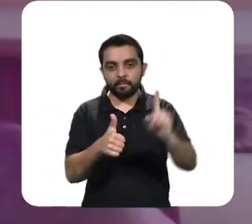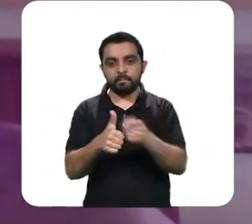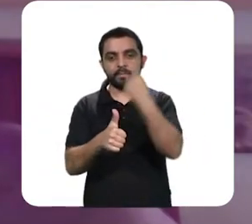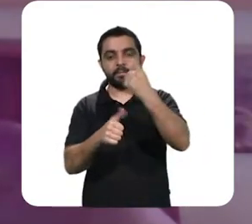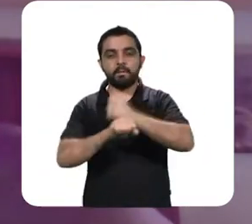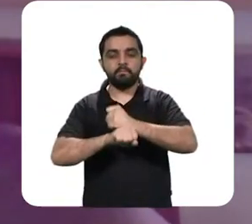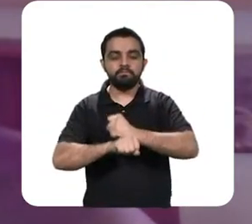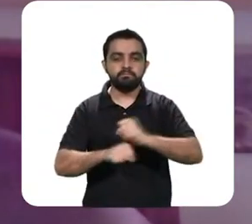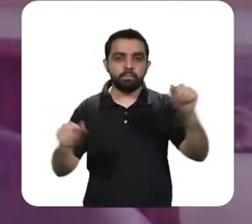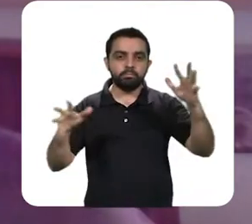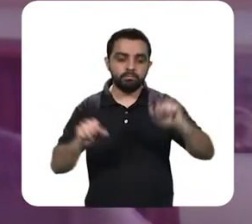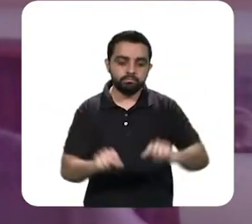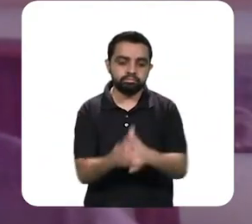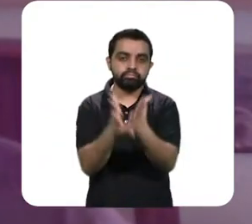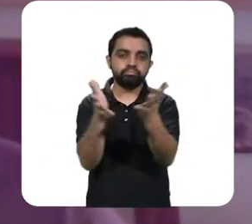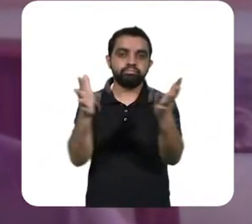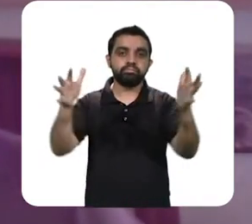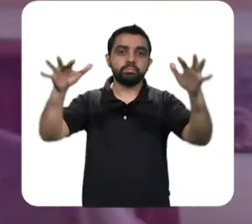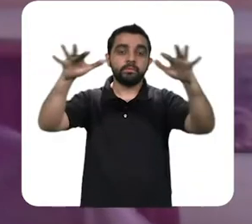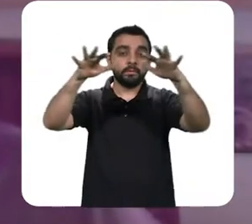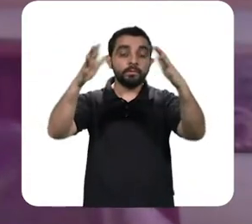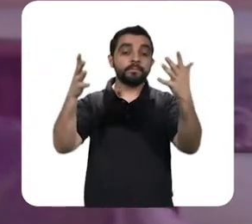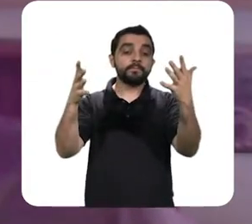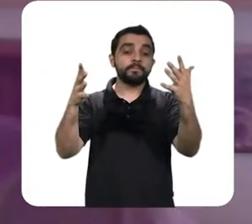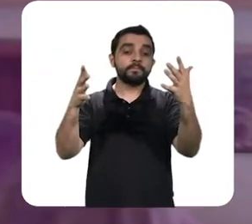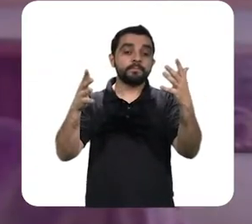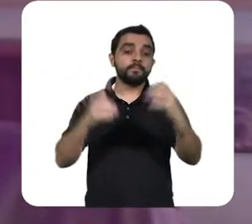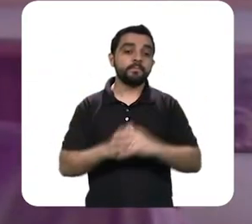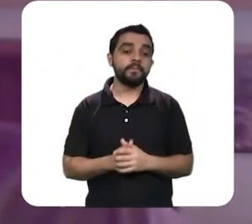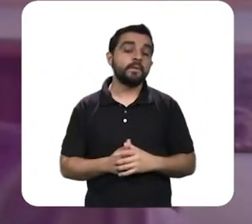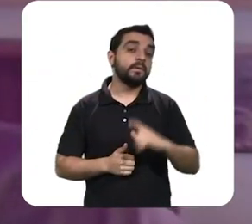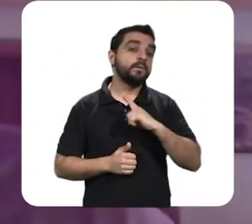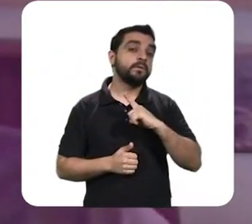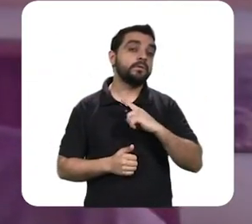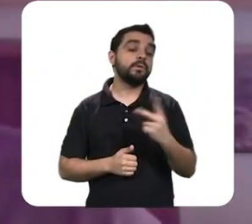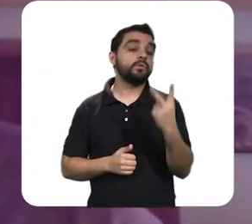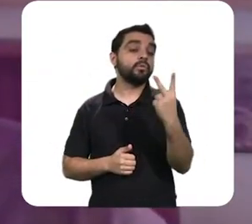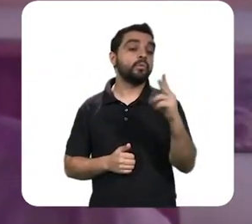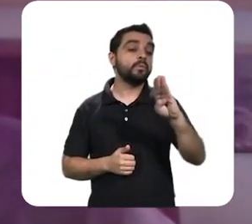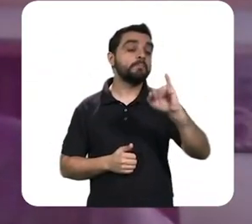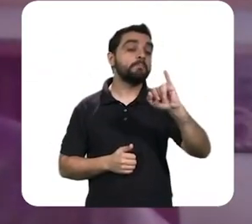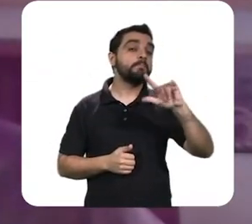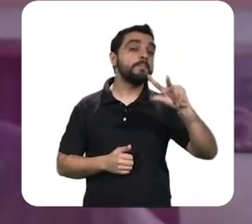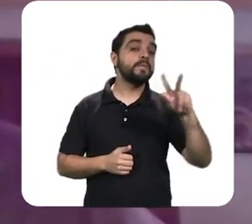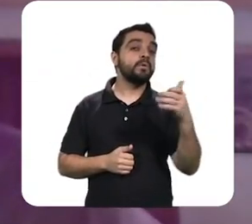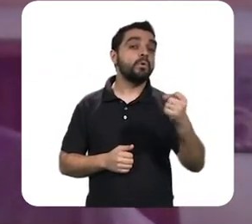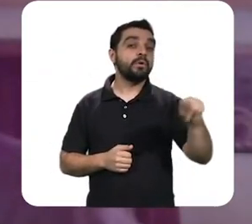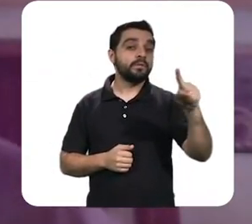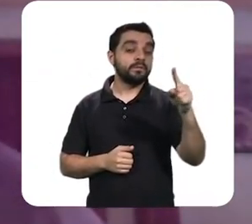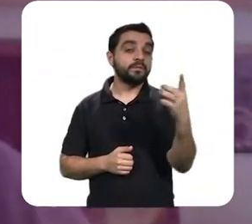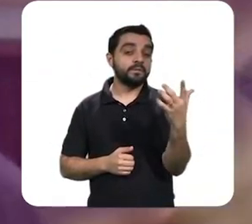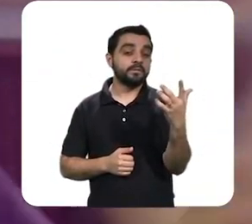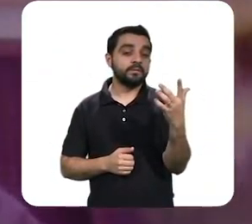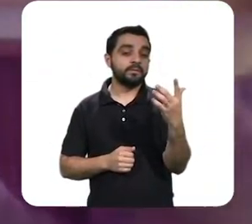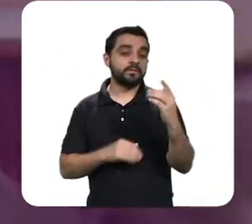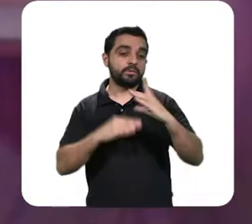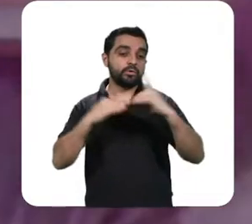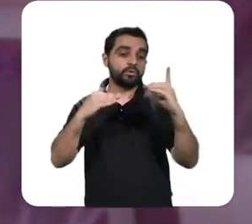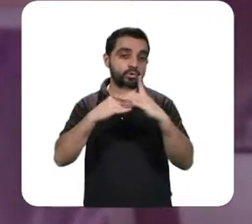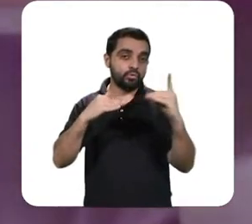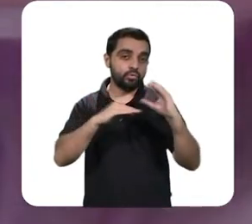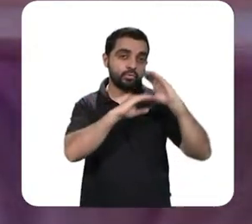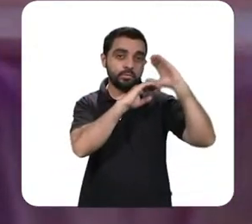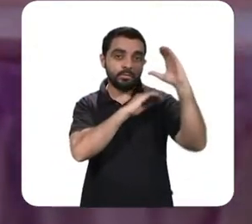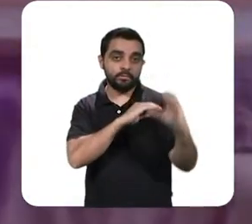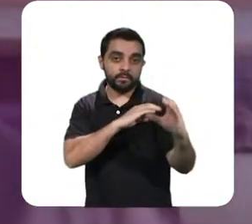mundo, o famoso projeto Manhattan, que sozinho consumiu 2 bilhões de dólares, dos bons 2 bilhões de dólares, não de 40,